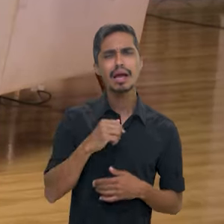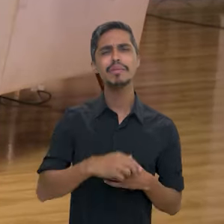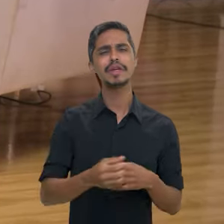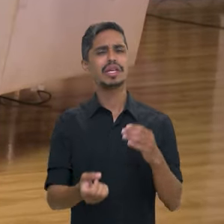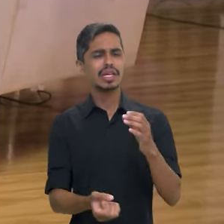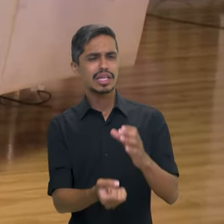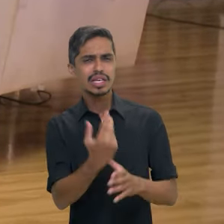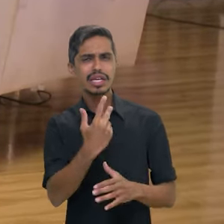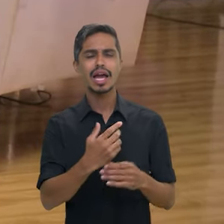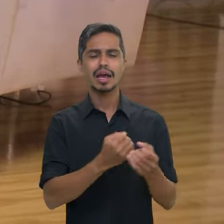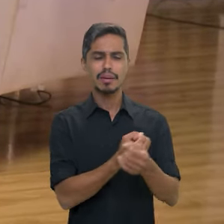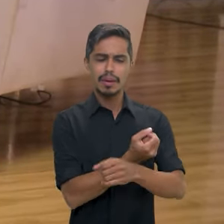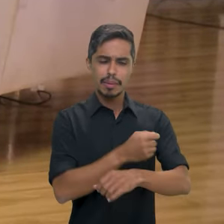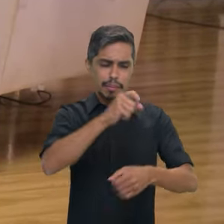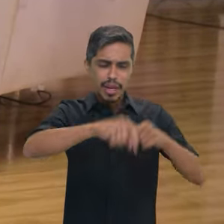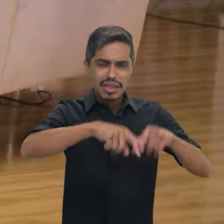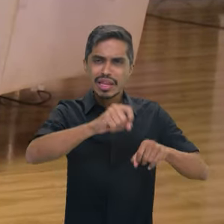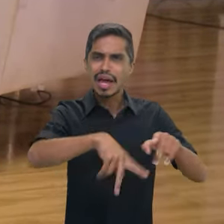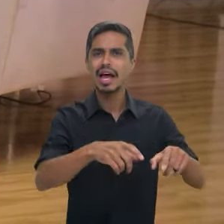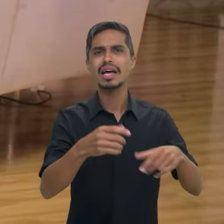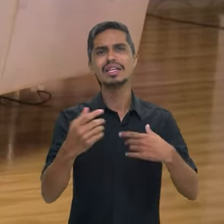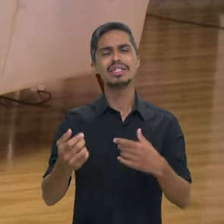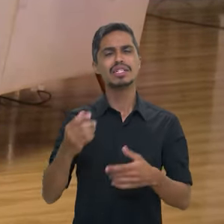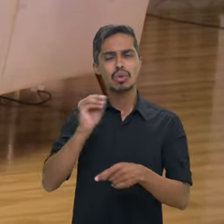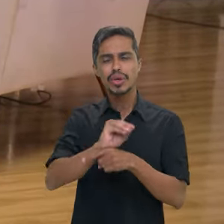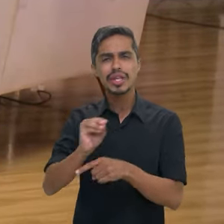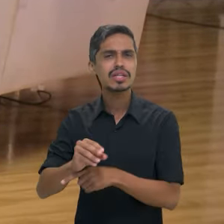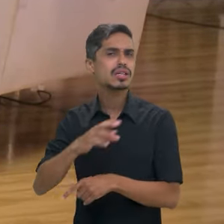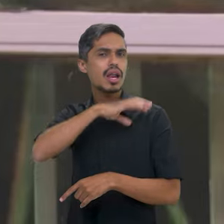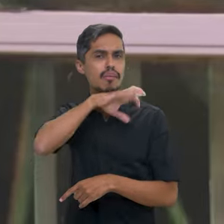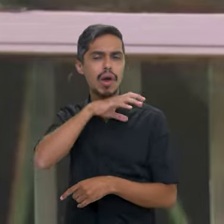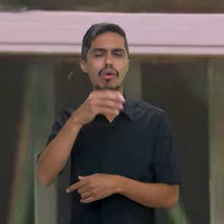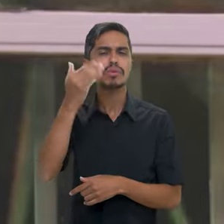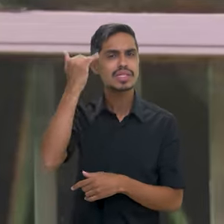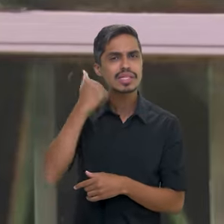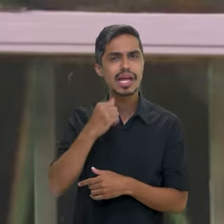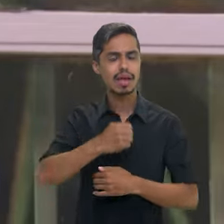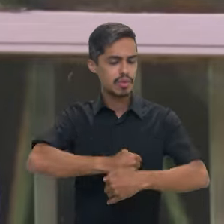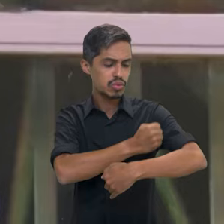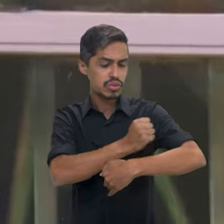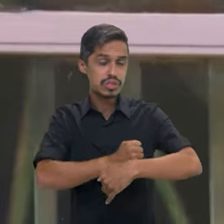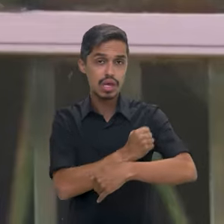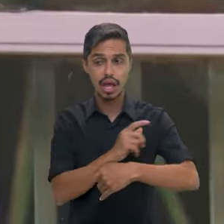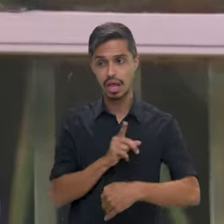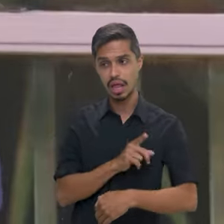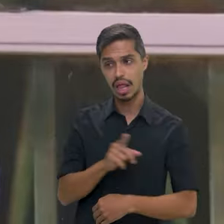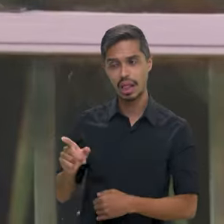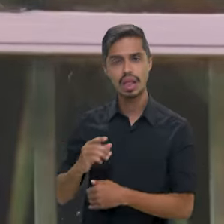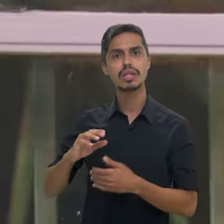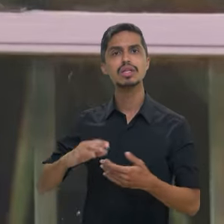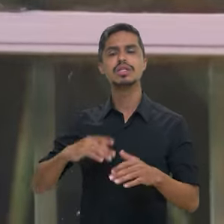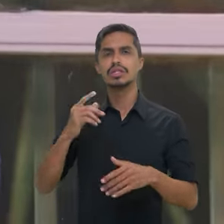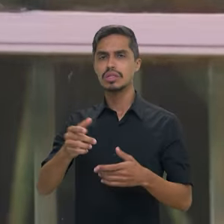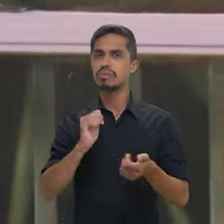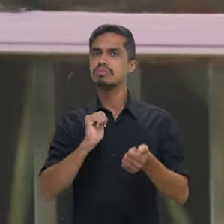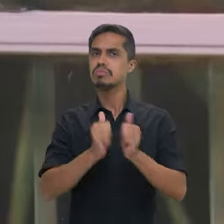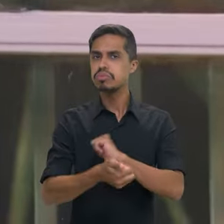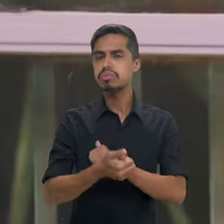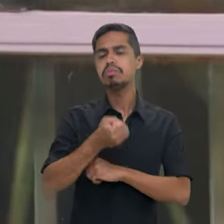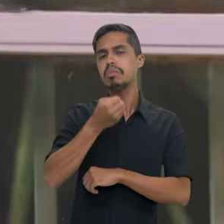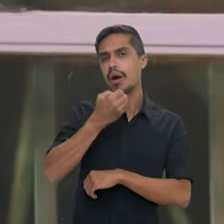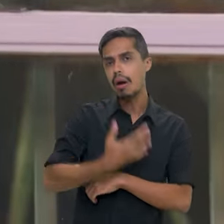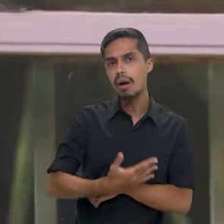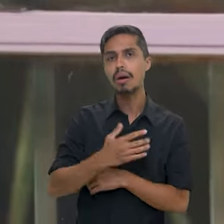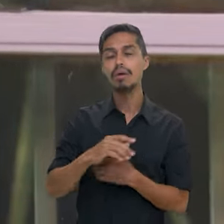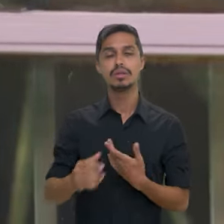sabe criar galinha, sabe trabalhar com costura, sabe trabalhar na gastronomia. É um talento no esporte,